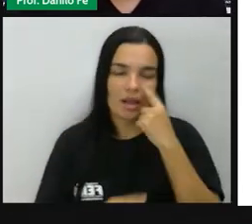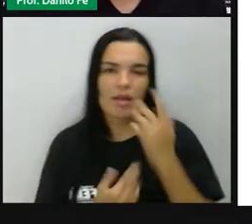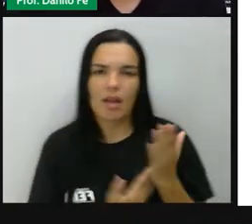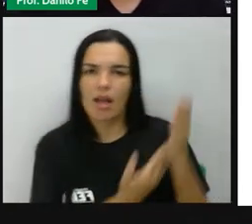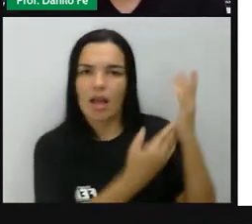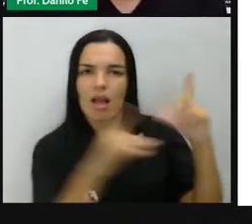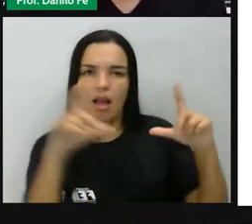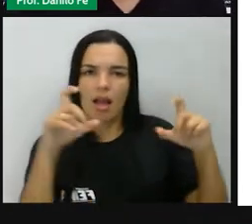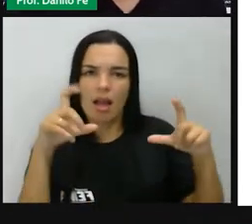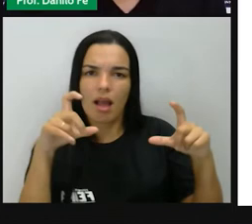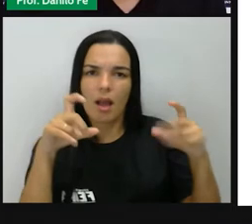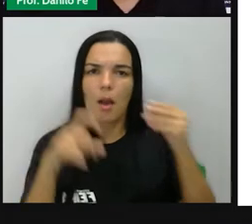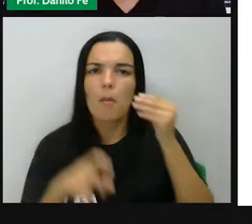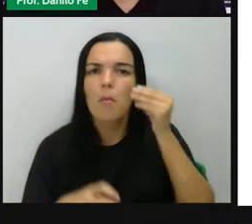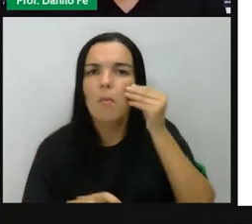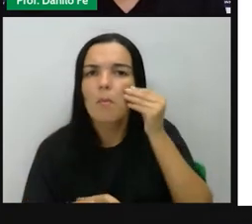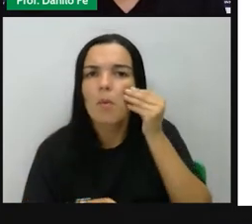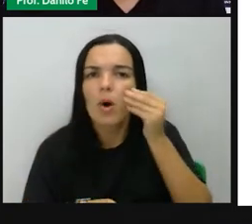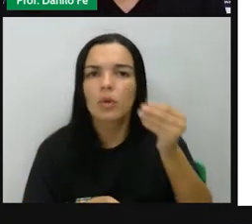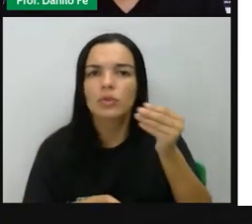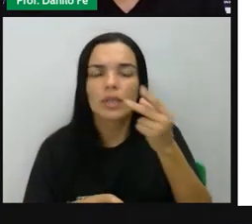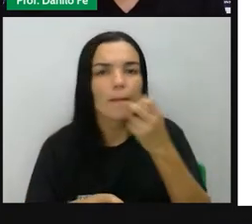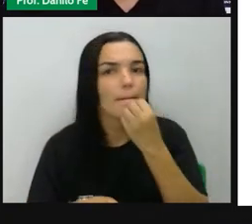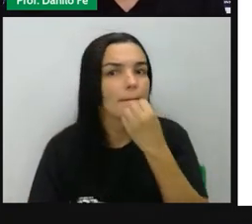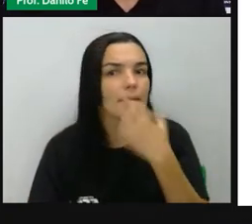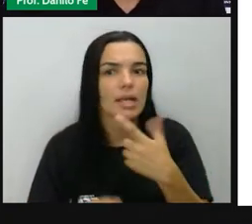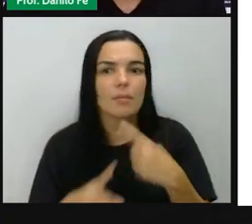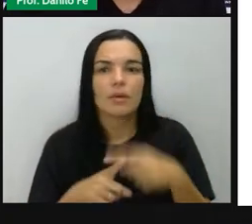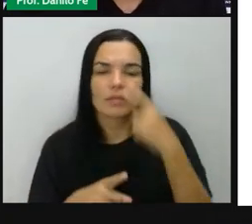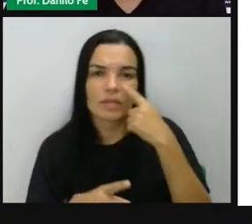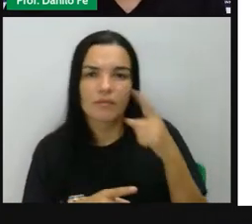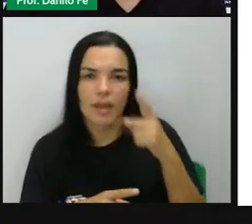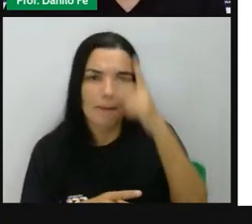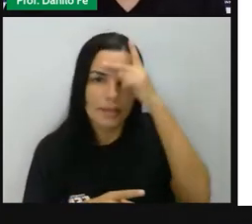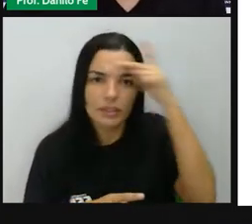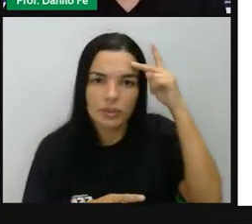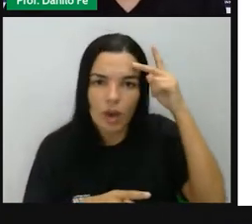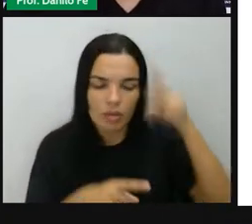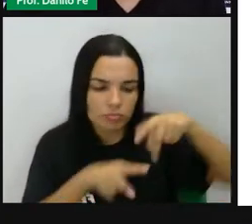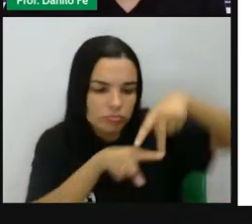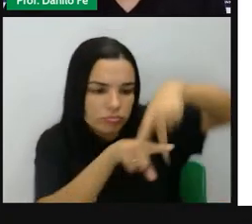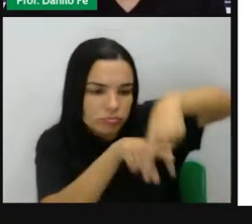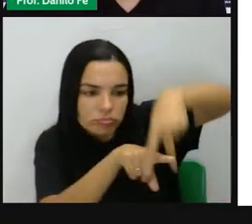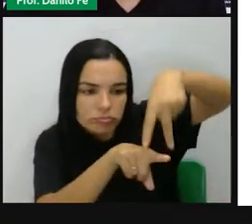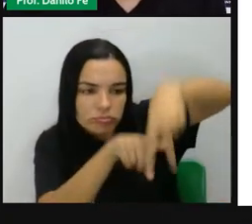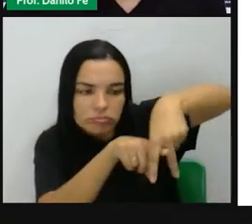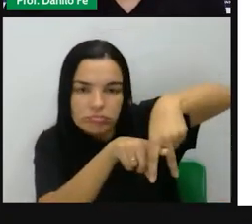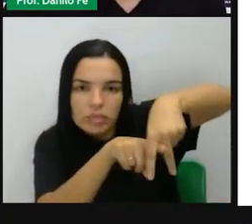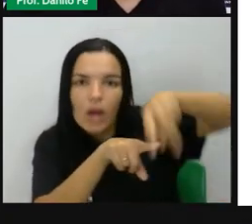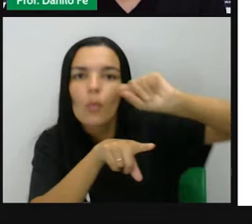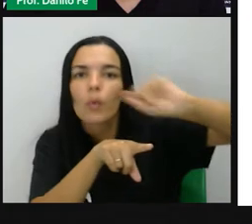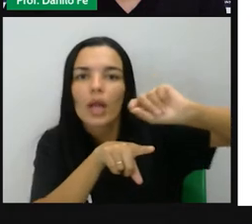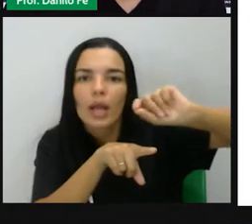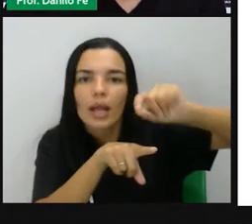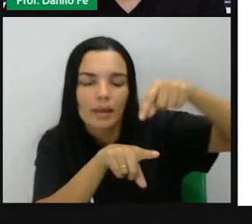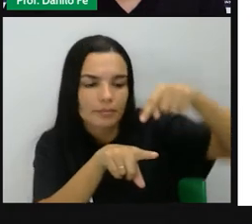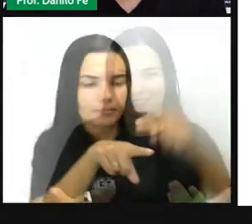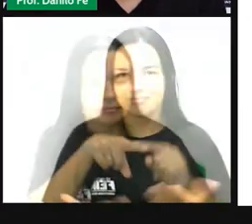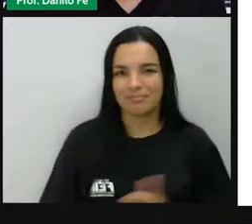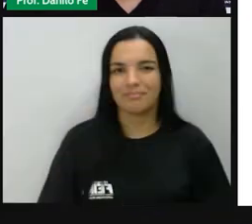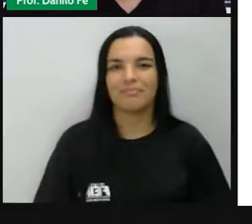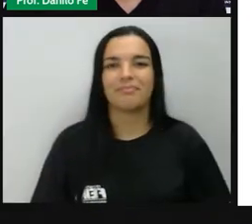um homem do povo carregando nas suas costas um nobre e um